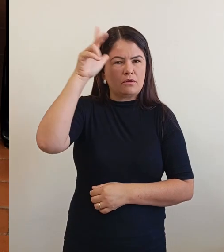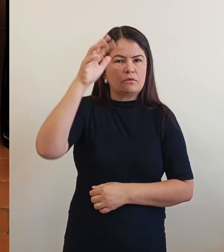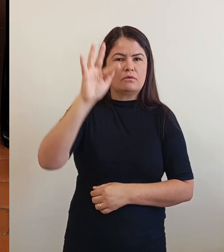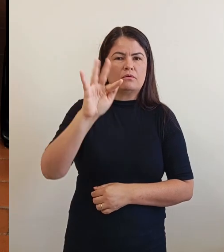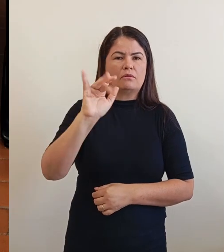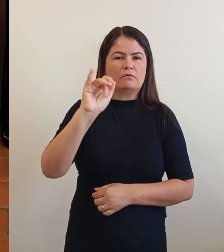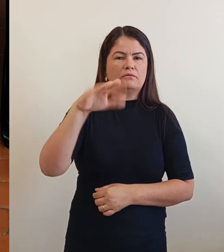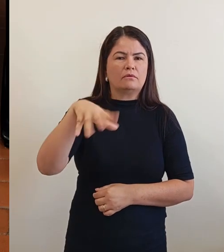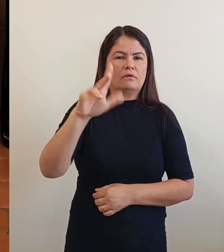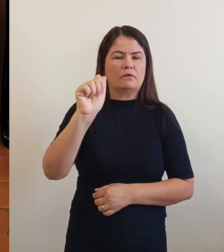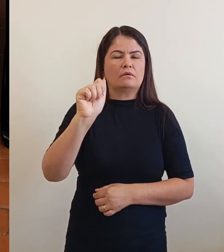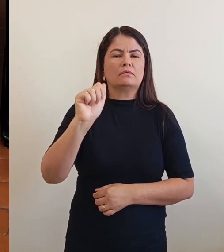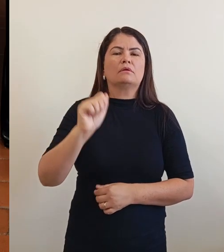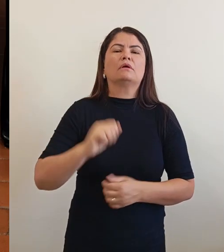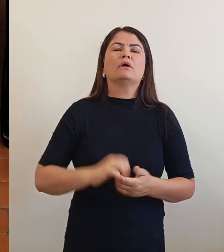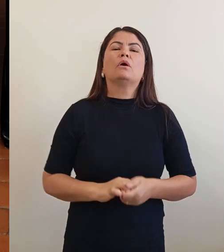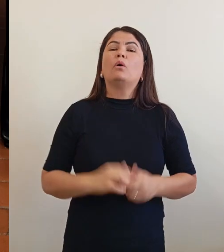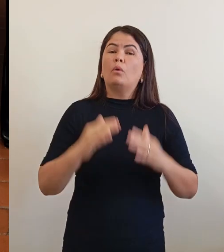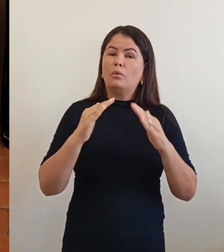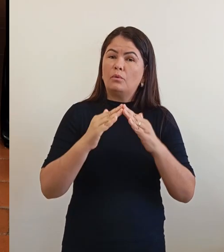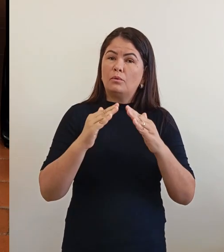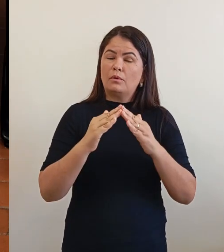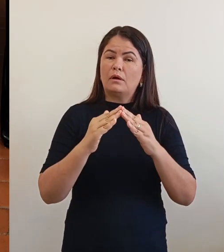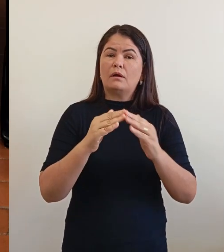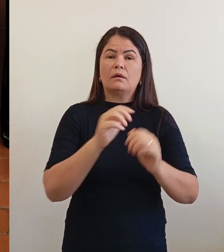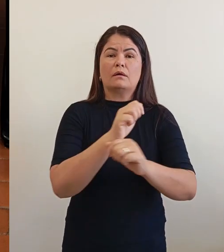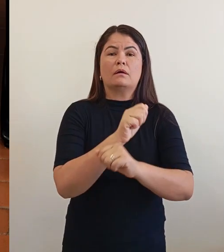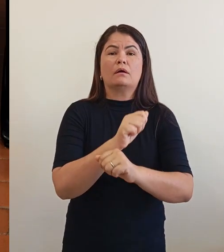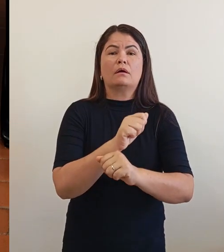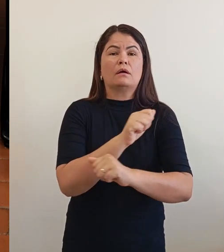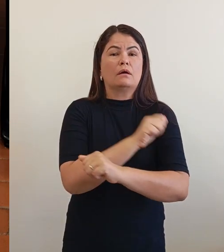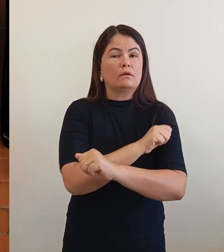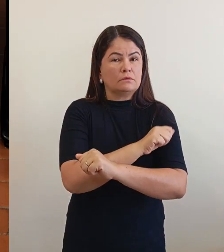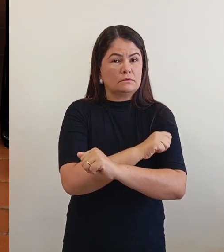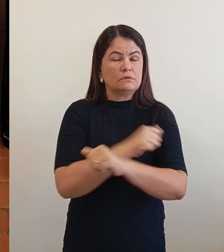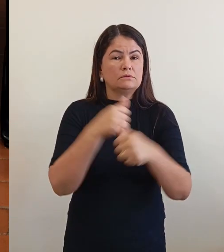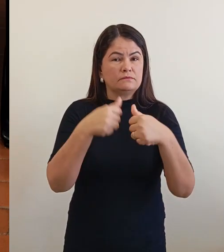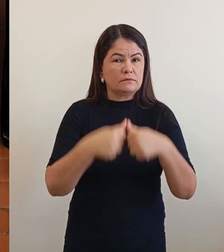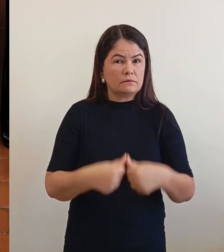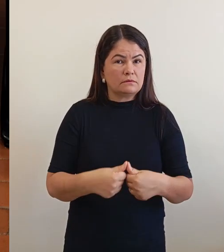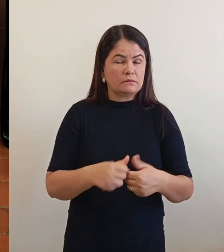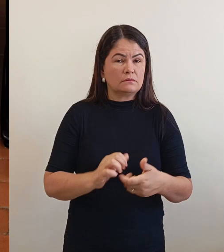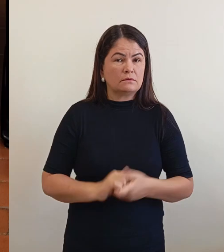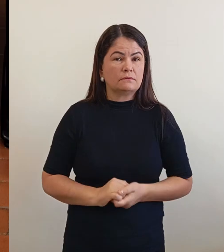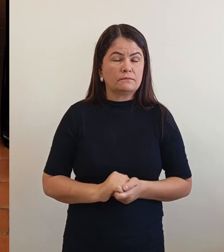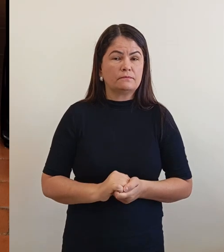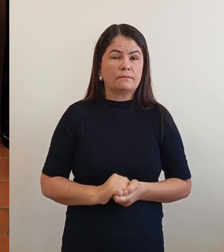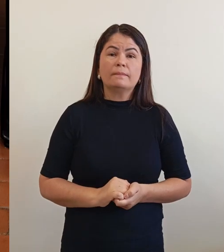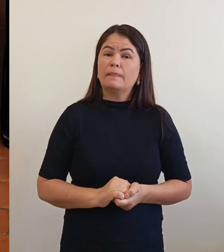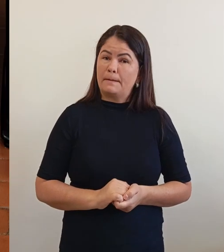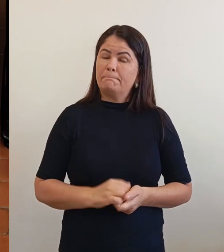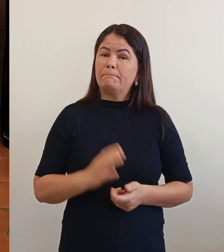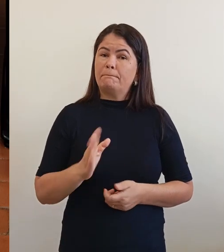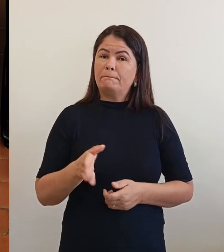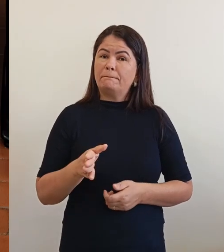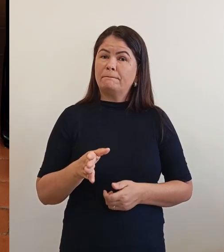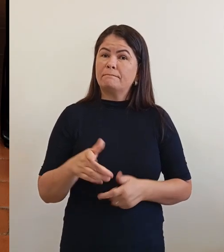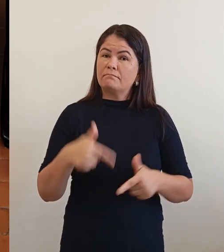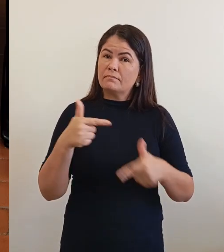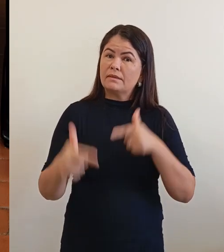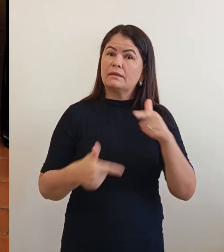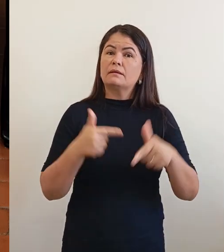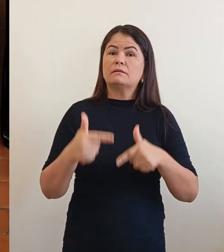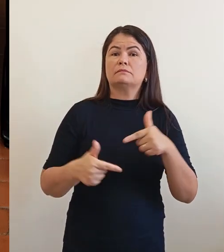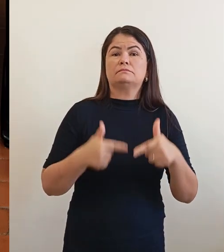né? Poder eles chegar e ter um local de ficar. E nesse alojamento a gente já vai trabalhar junto,